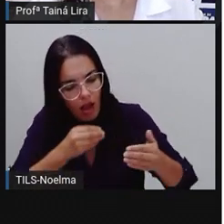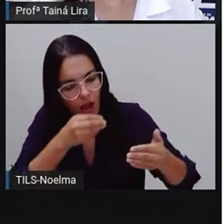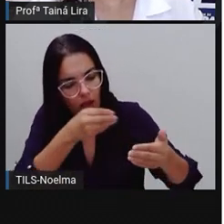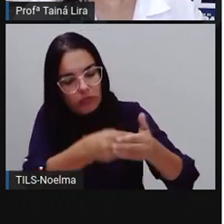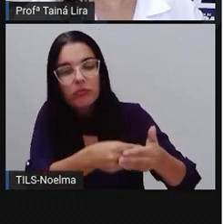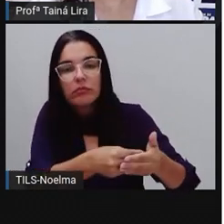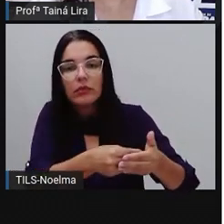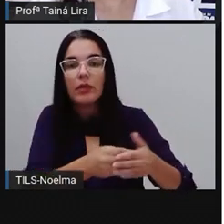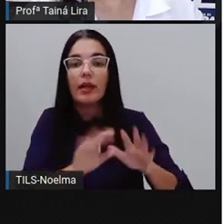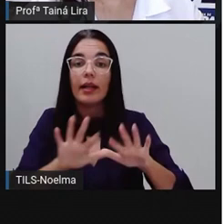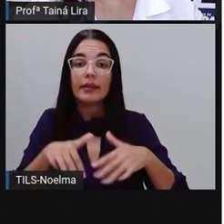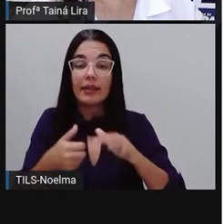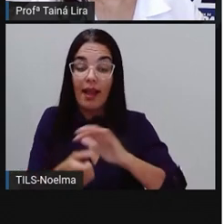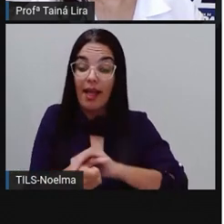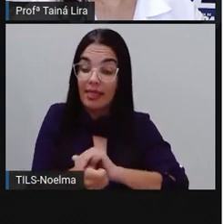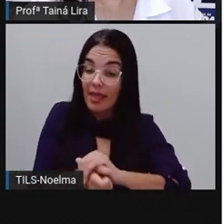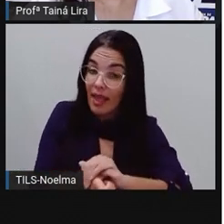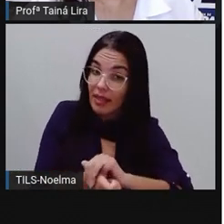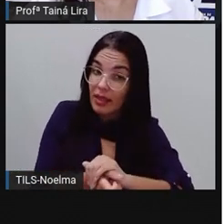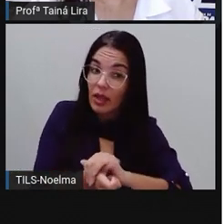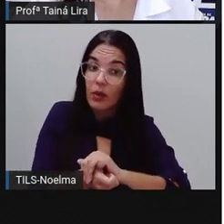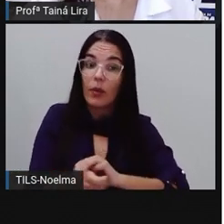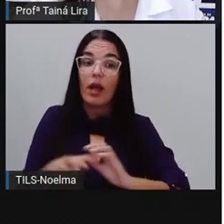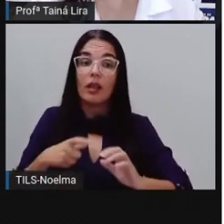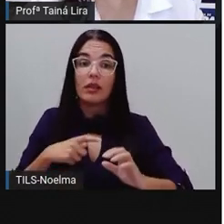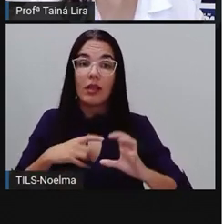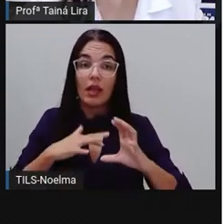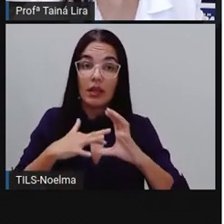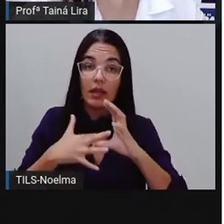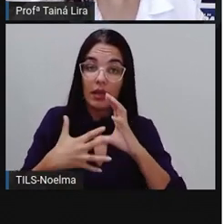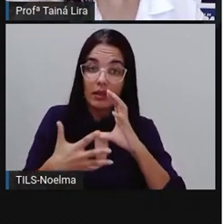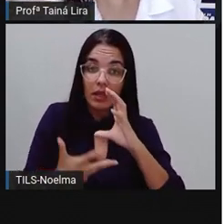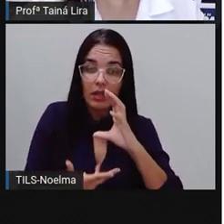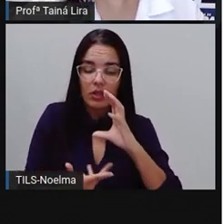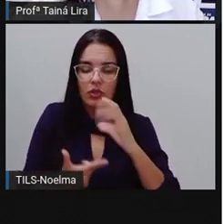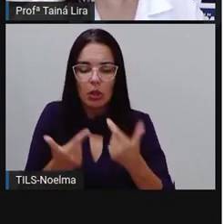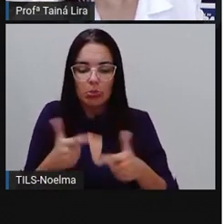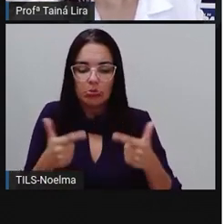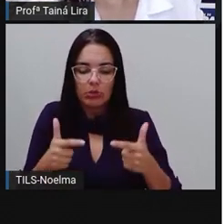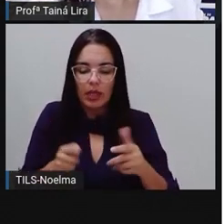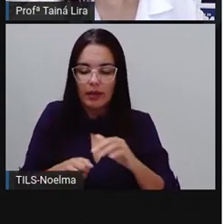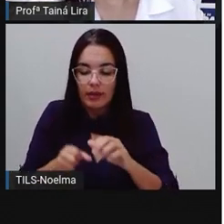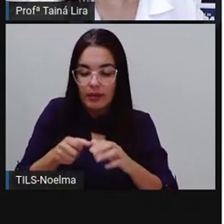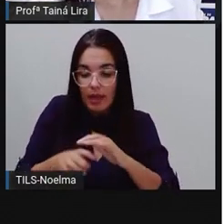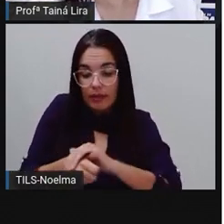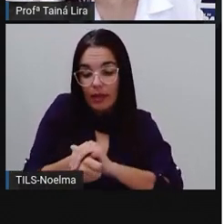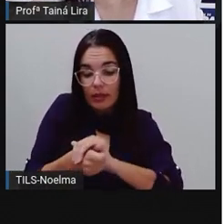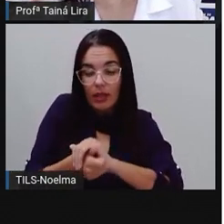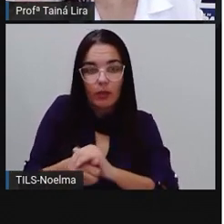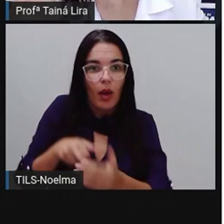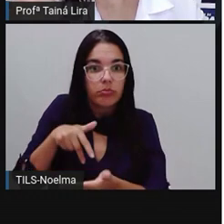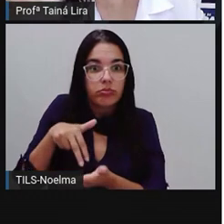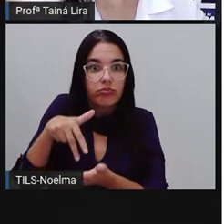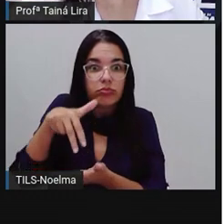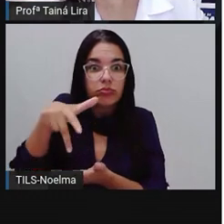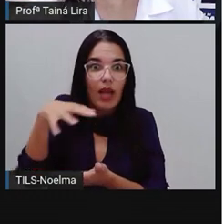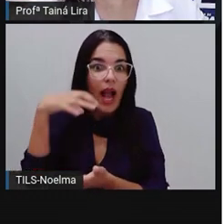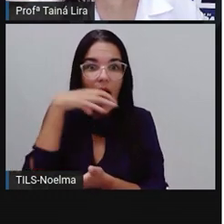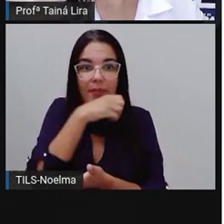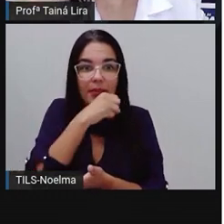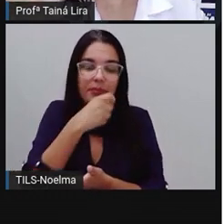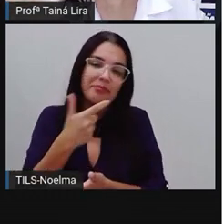tartaruguinha ali, ela já tem essa característica que ela não anda muito rápido, tá bom? Quem já viu aí